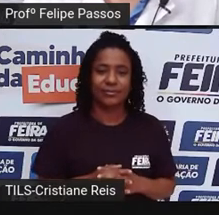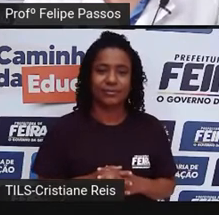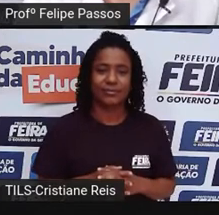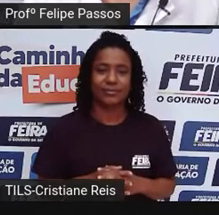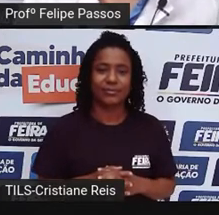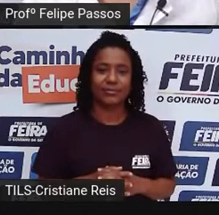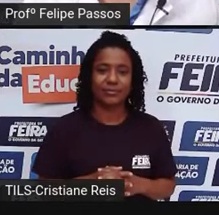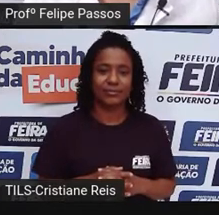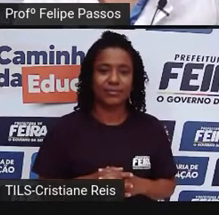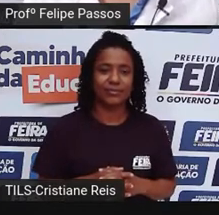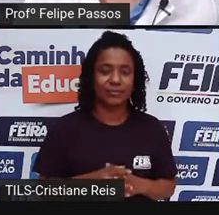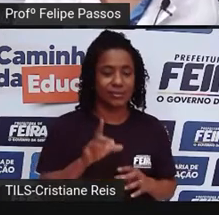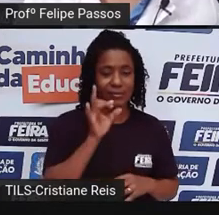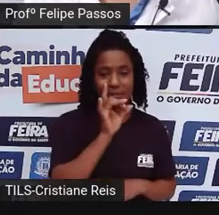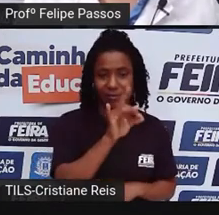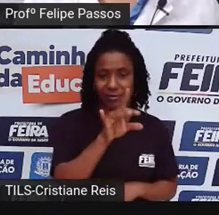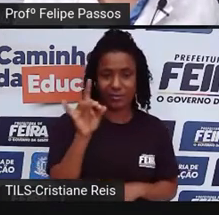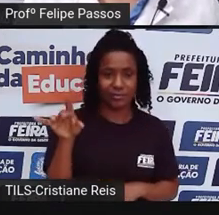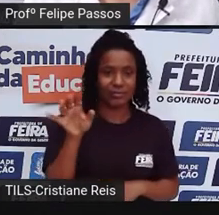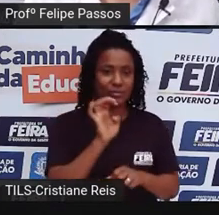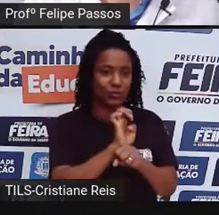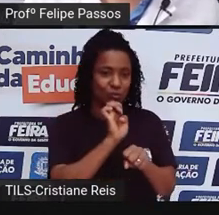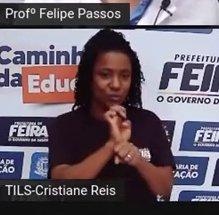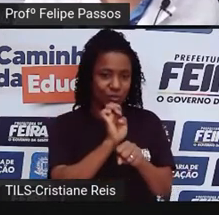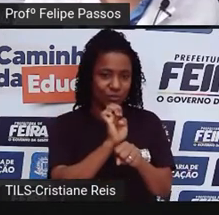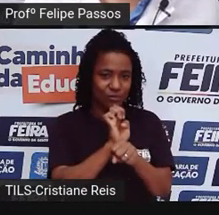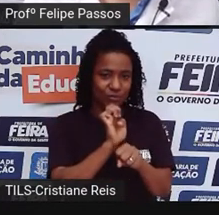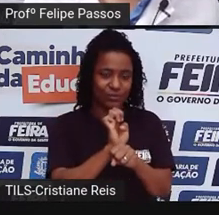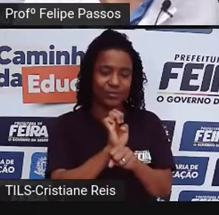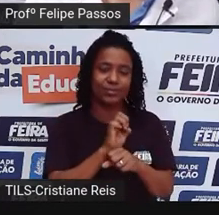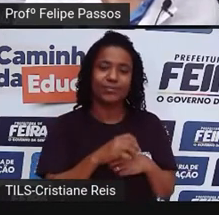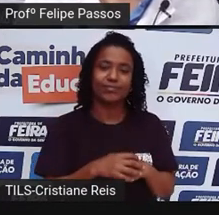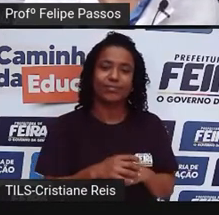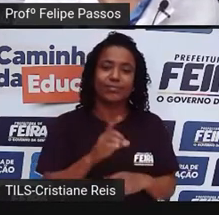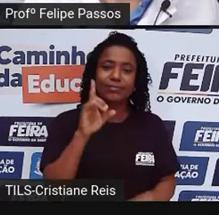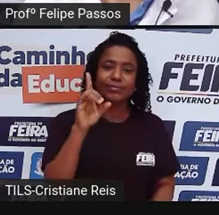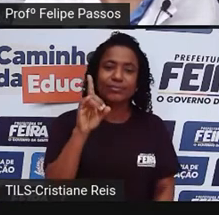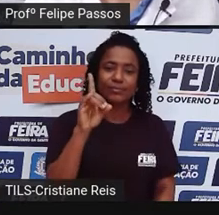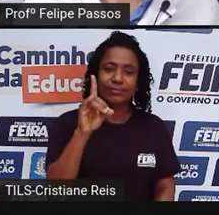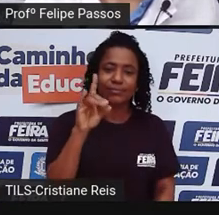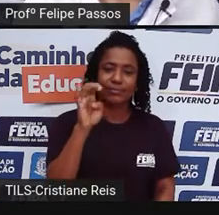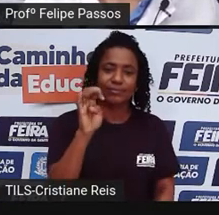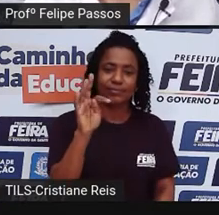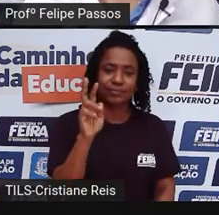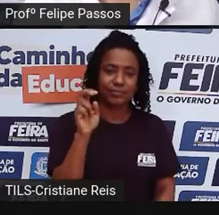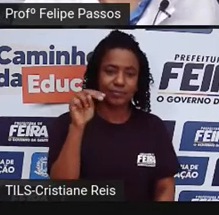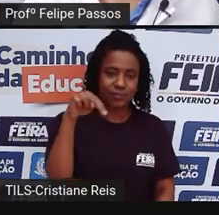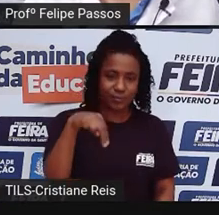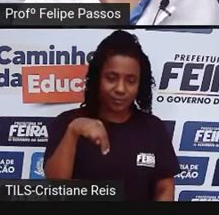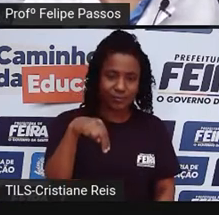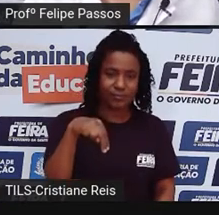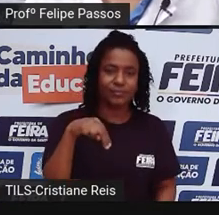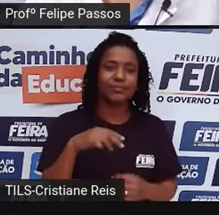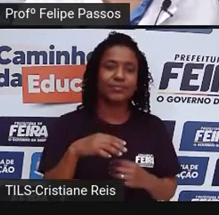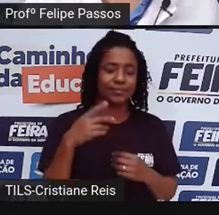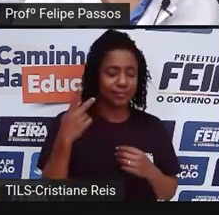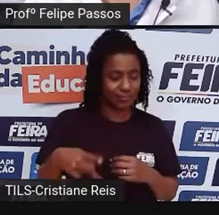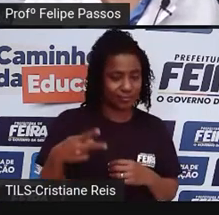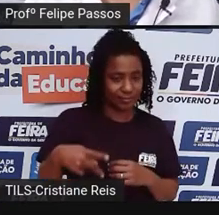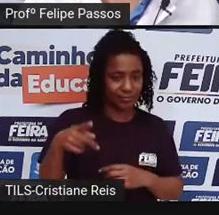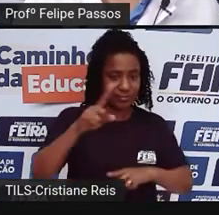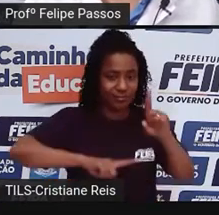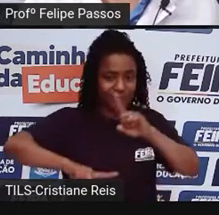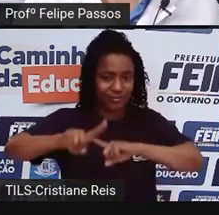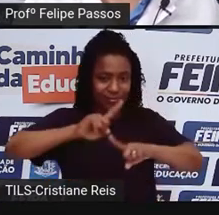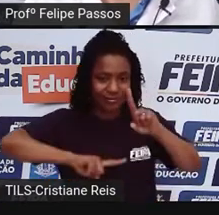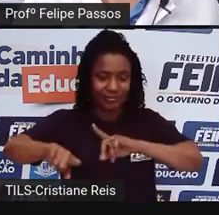Em cada estado. Então, o DETRAN, ele tem uma administração regional, estadual, na verdade, para aplicar as